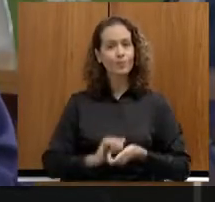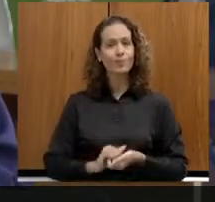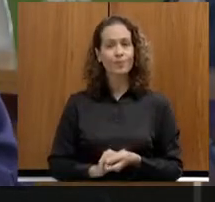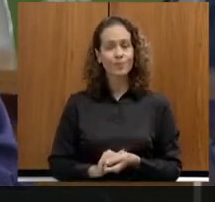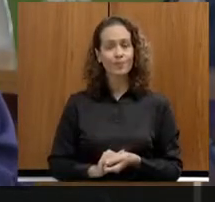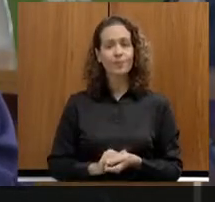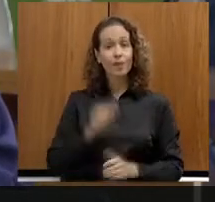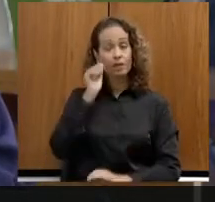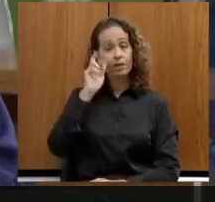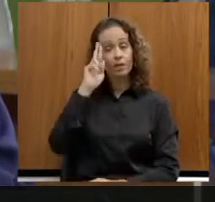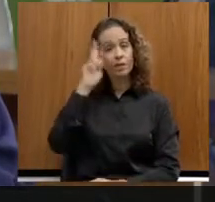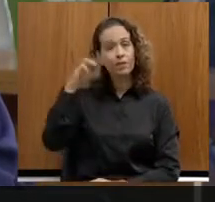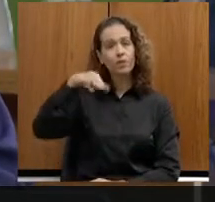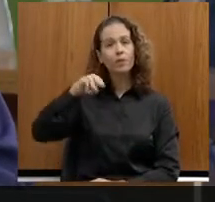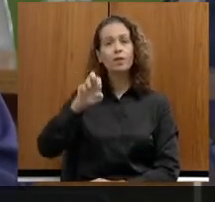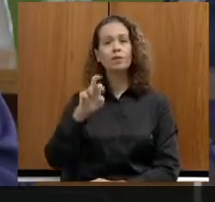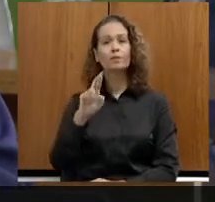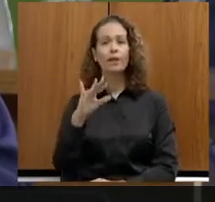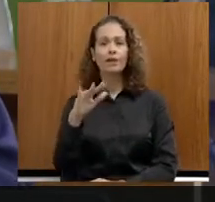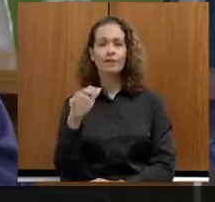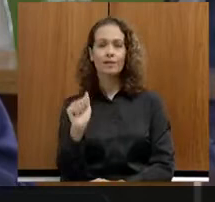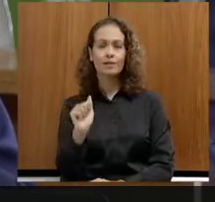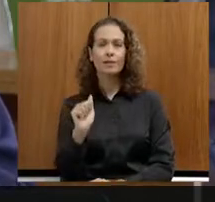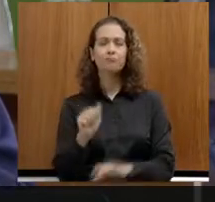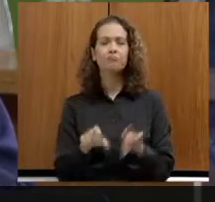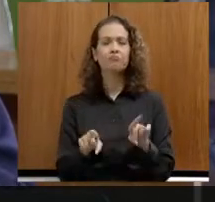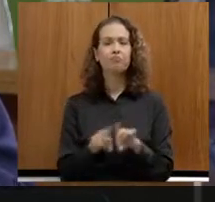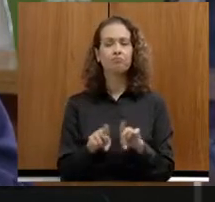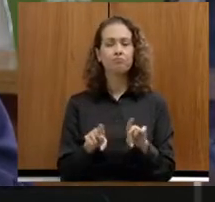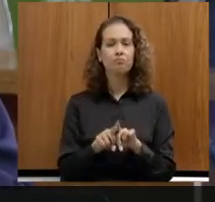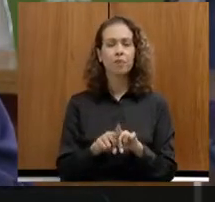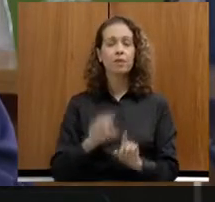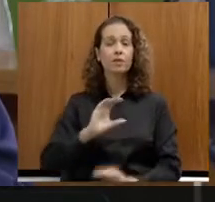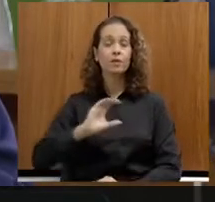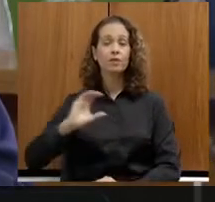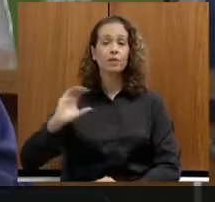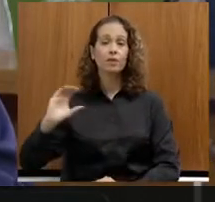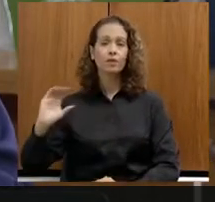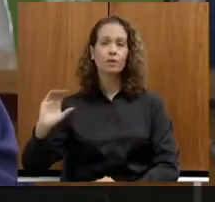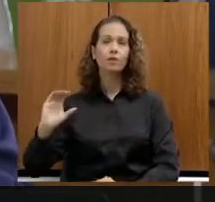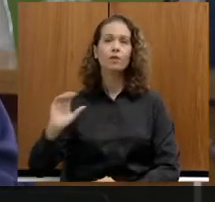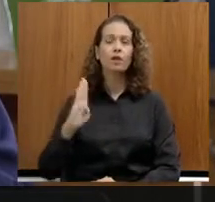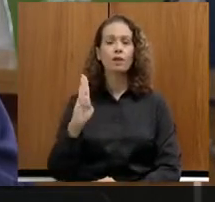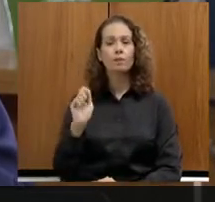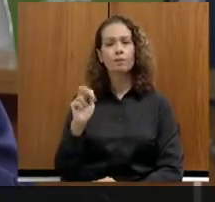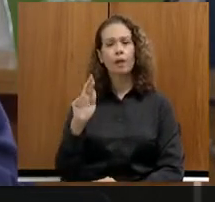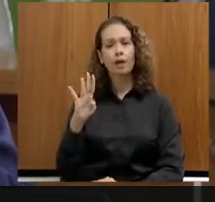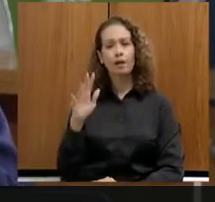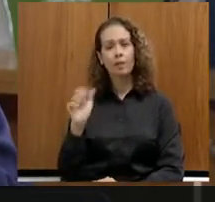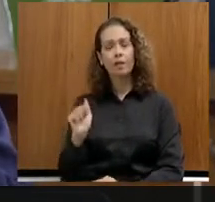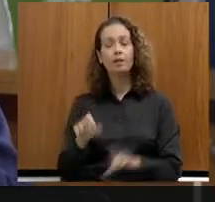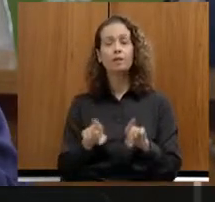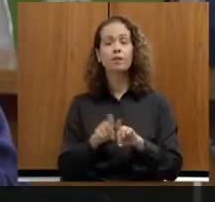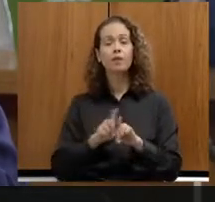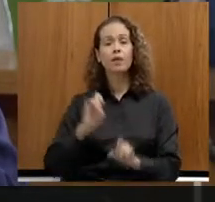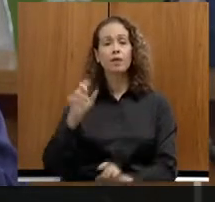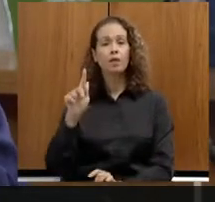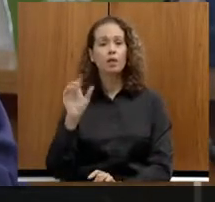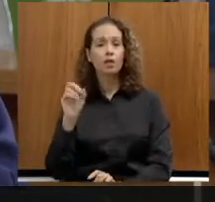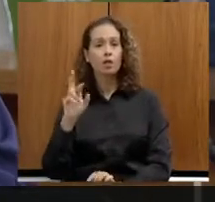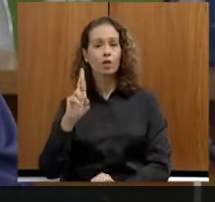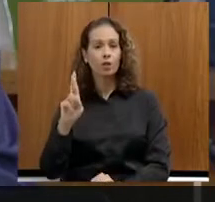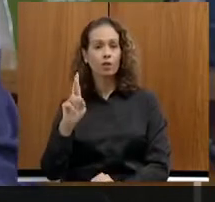diretora Mércia Gonçalves, coordenadores Bárbara Ferraz, Igor Ferreira,